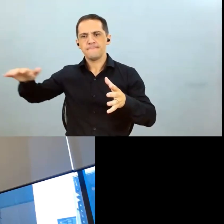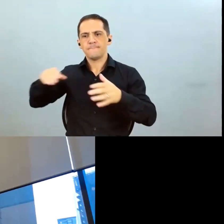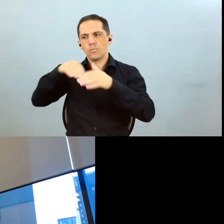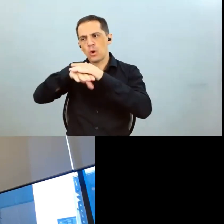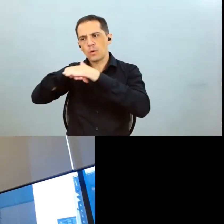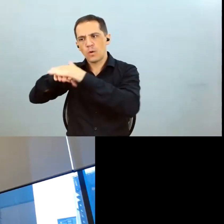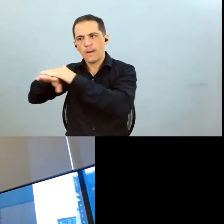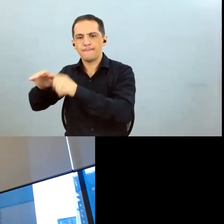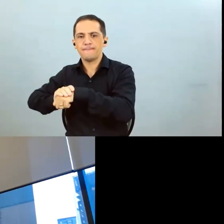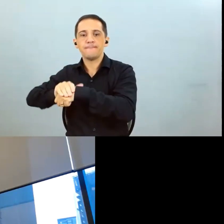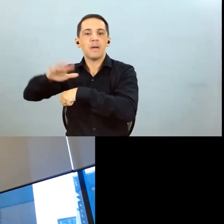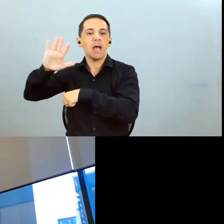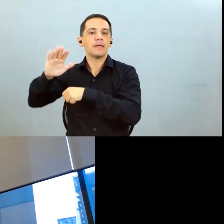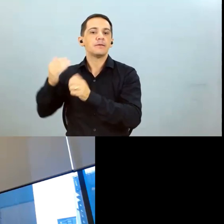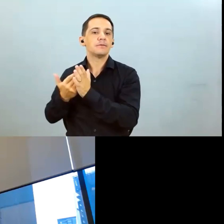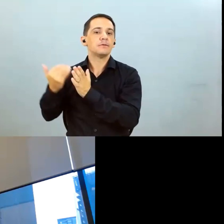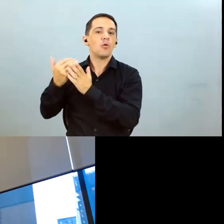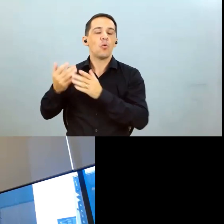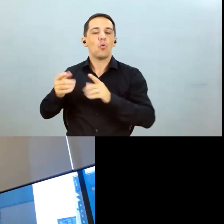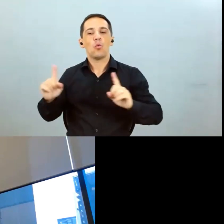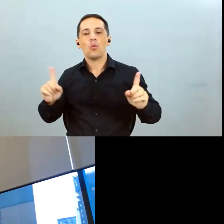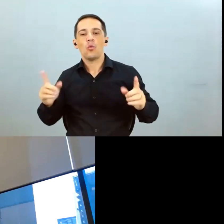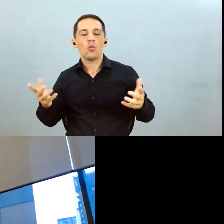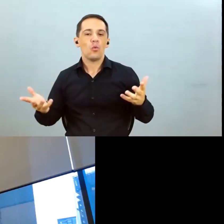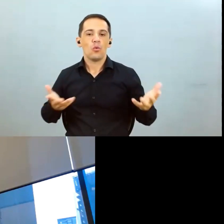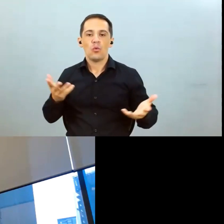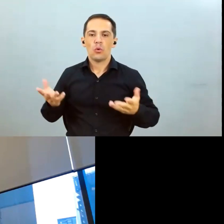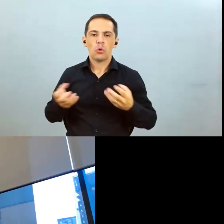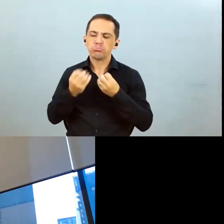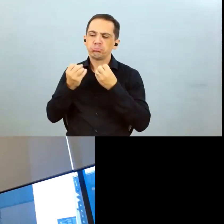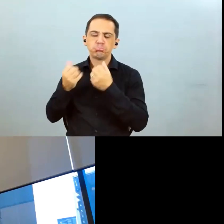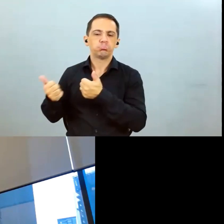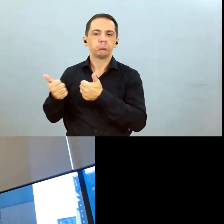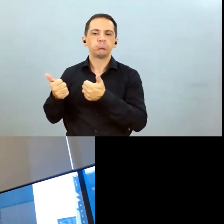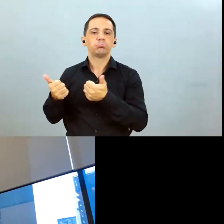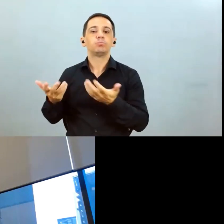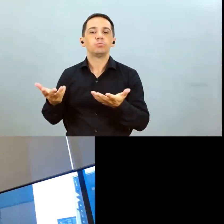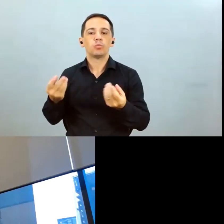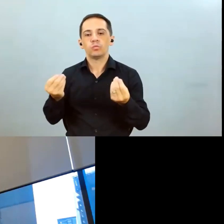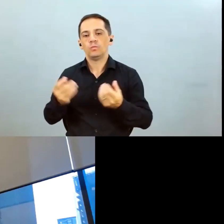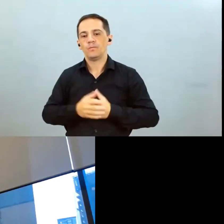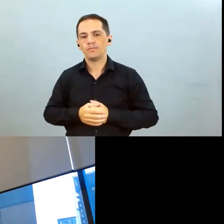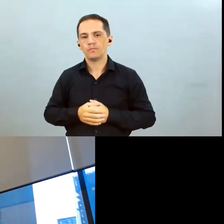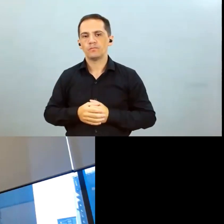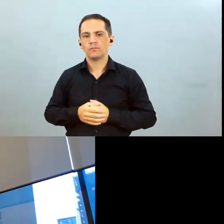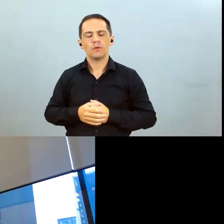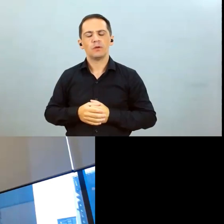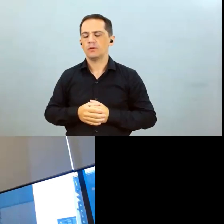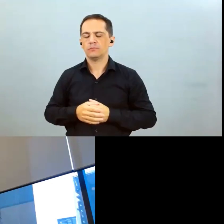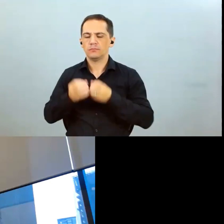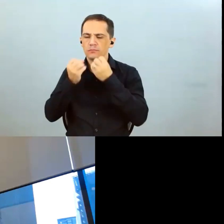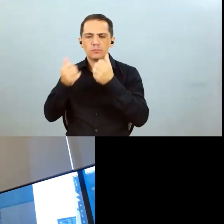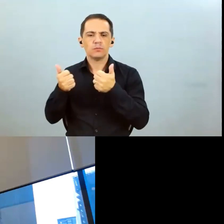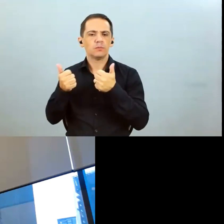armazenagem ou acha que vocês estão bem colocados do jeito que estão atualmente nós estamos bem colocados tem algumas fazendas